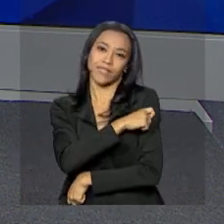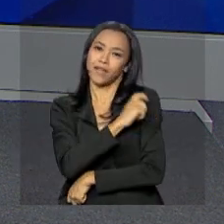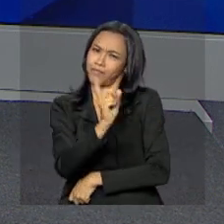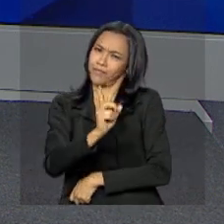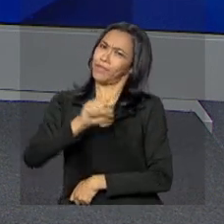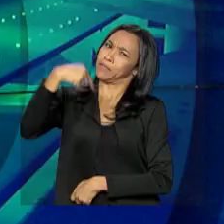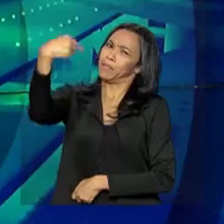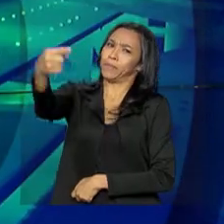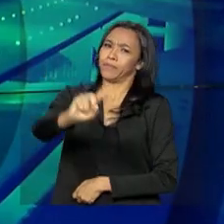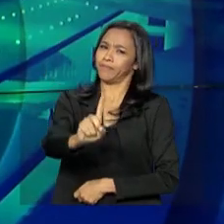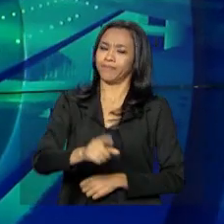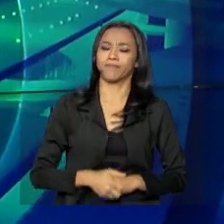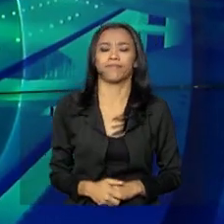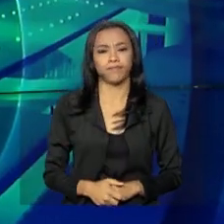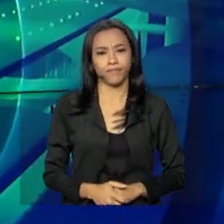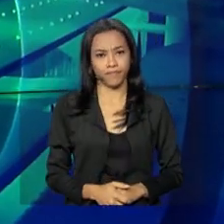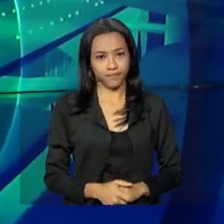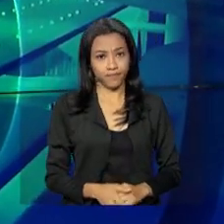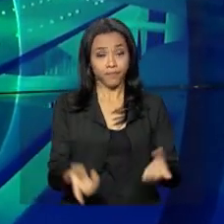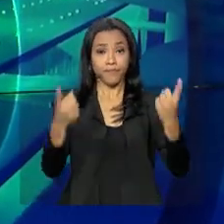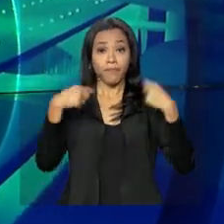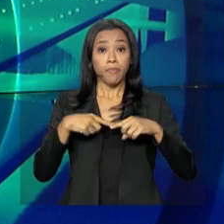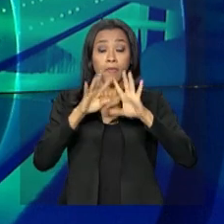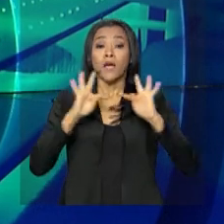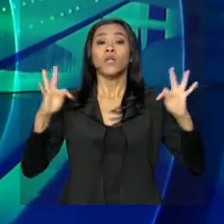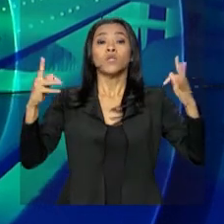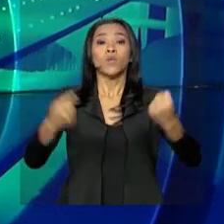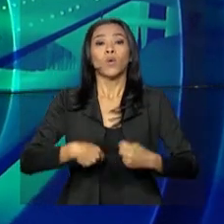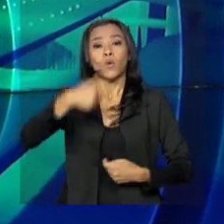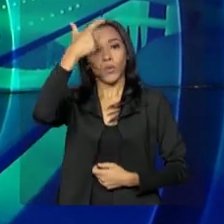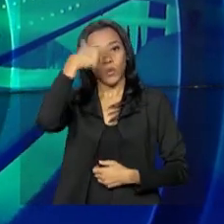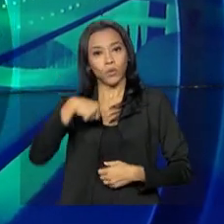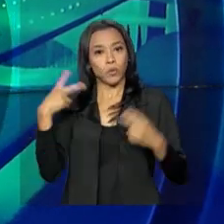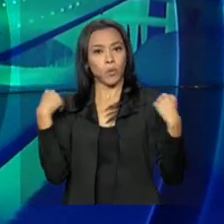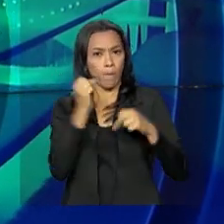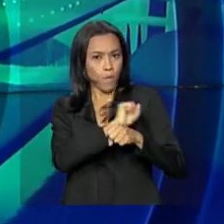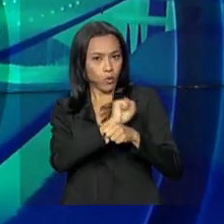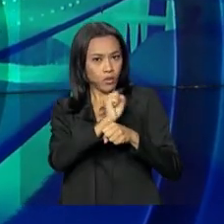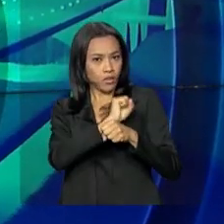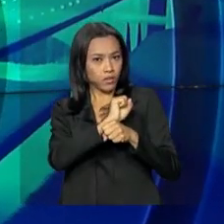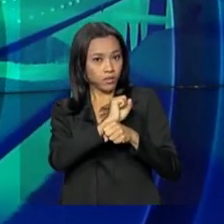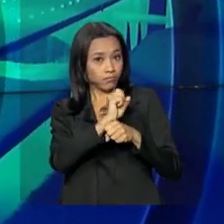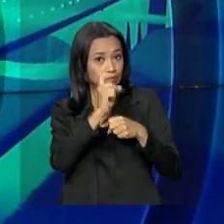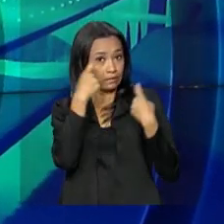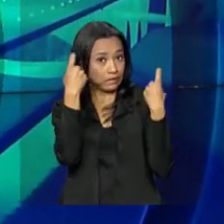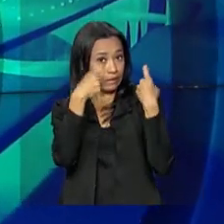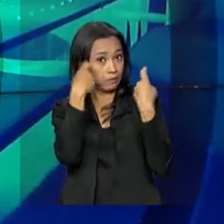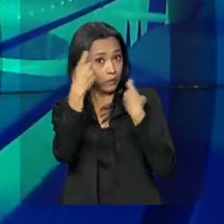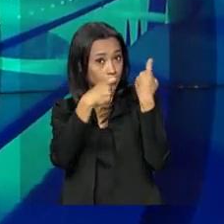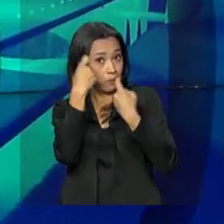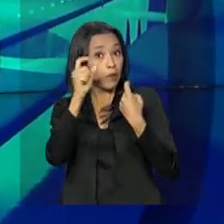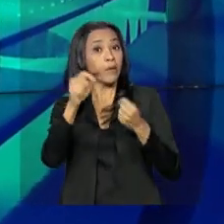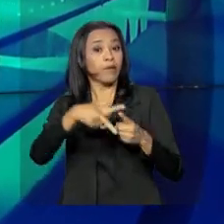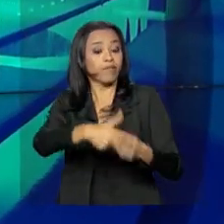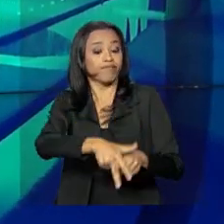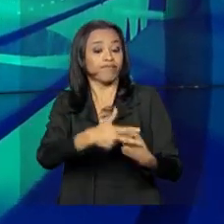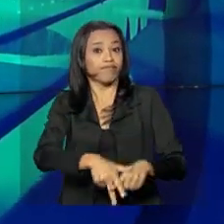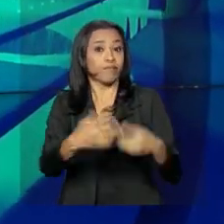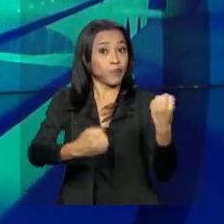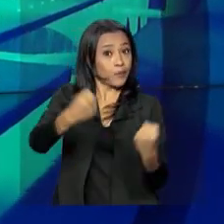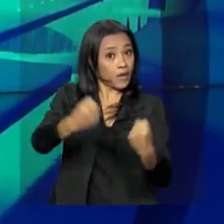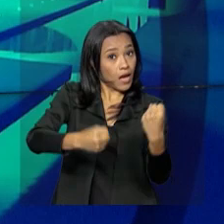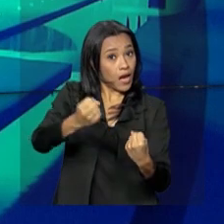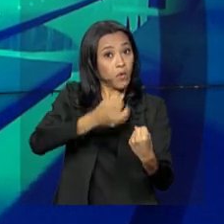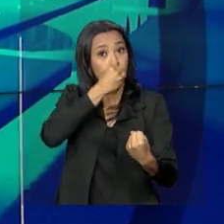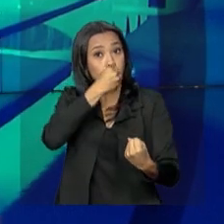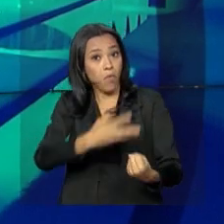Não deixe para depois. Todo motorista deve se preocupar, pelo menos deveria, né? Com a manutenção do carro e o bom